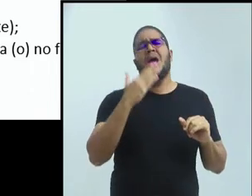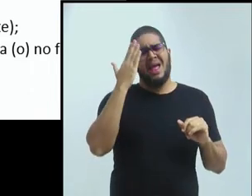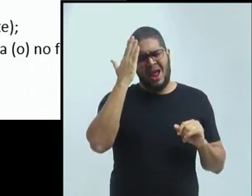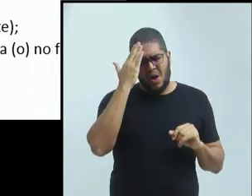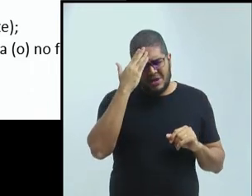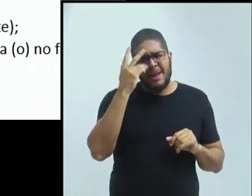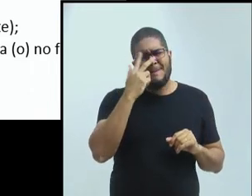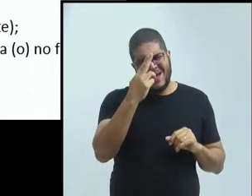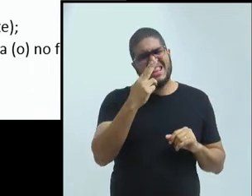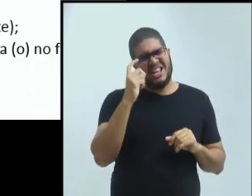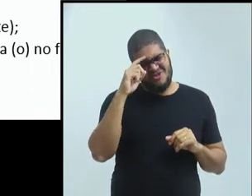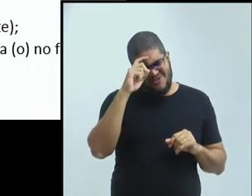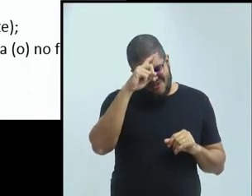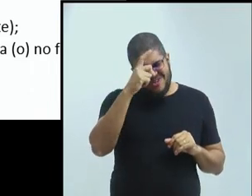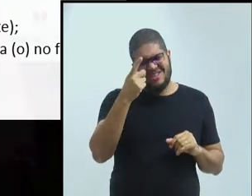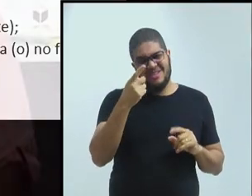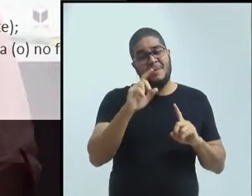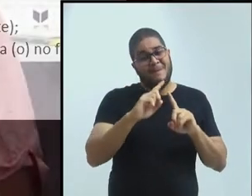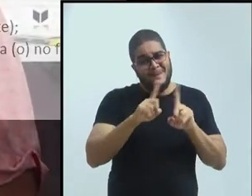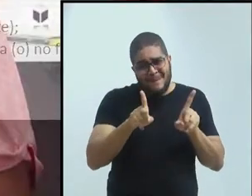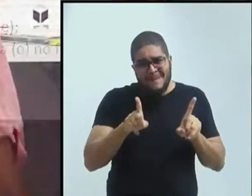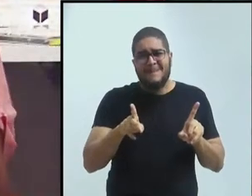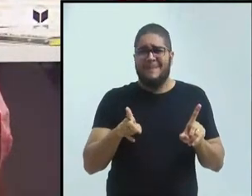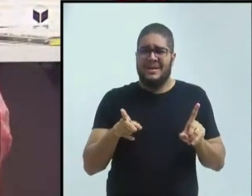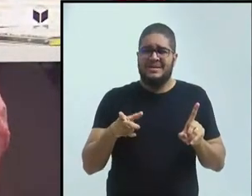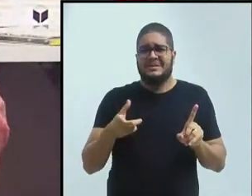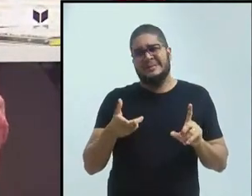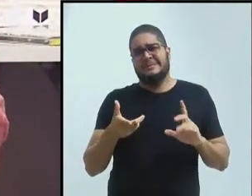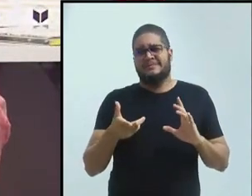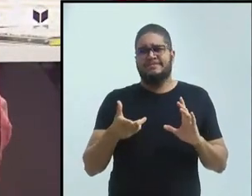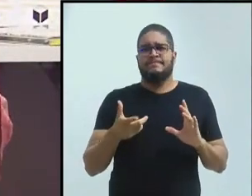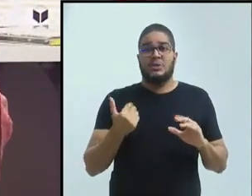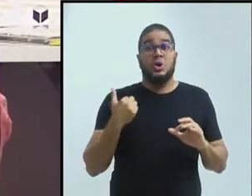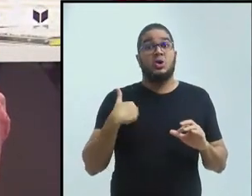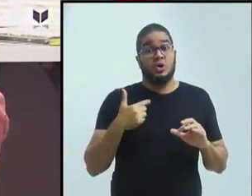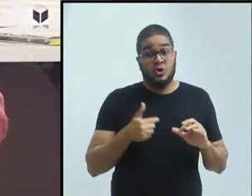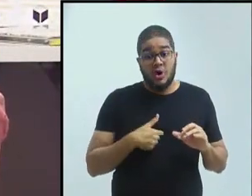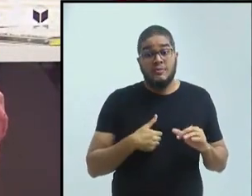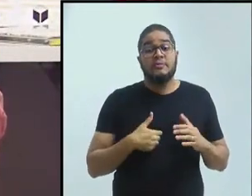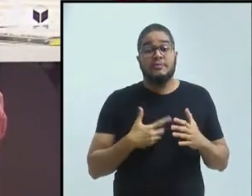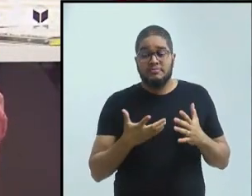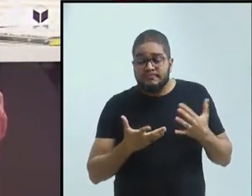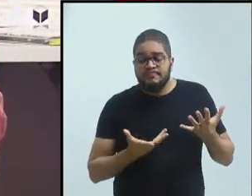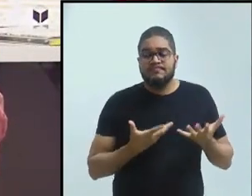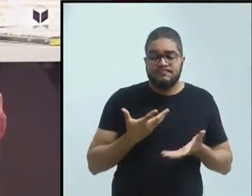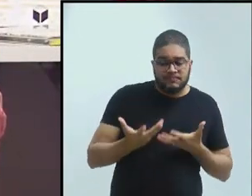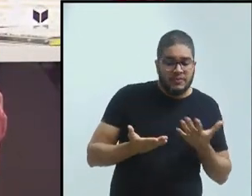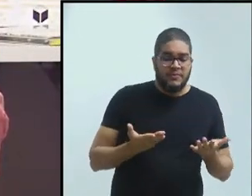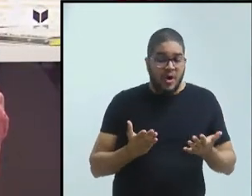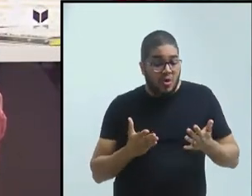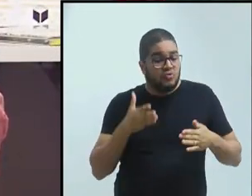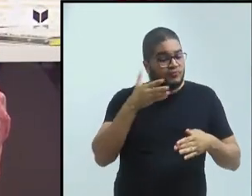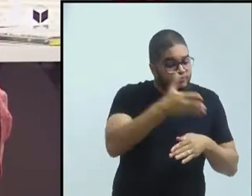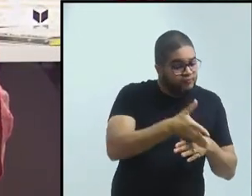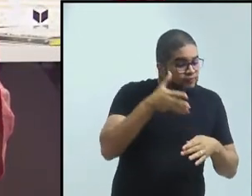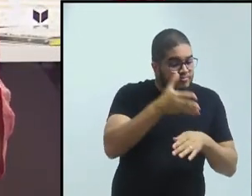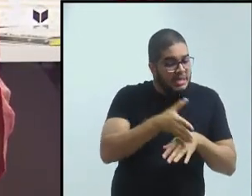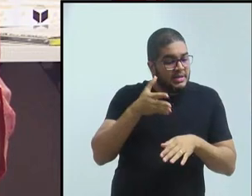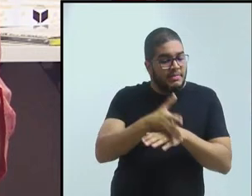é que a gente vai se colocando em situações que trazem uma aprendizagem tremenda.